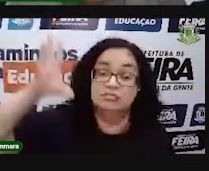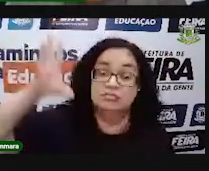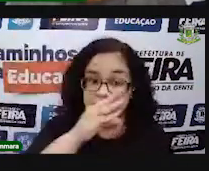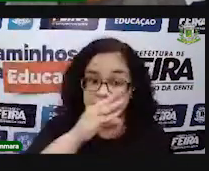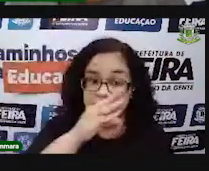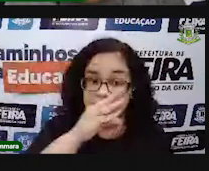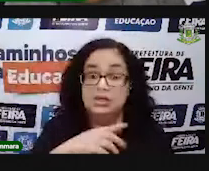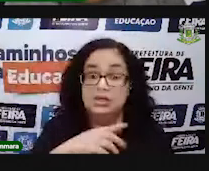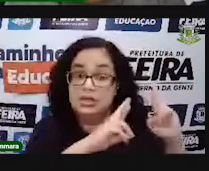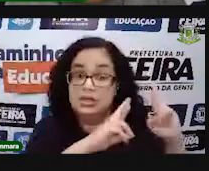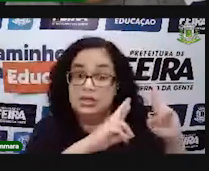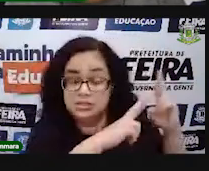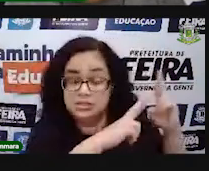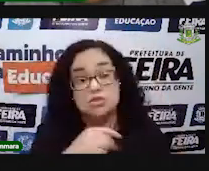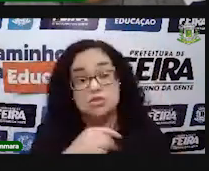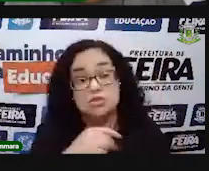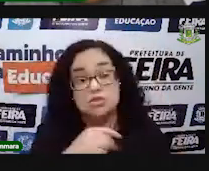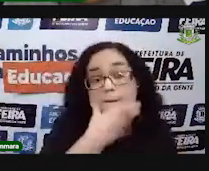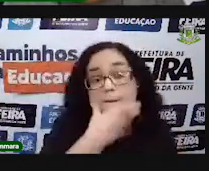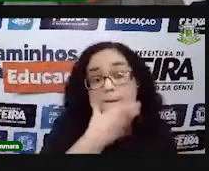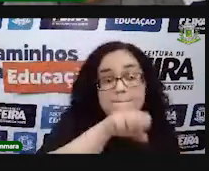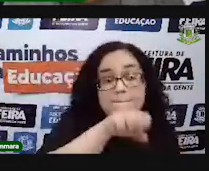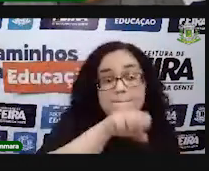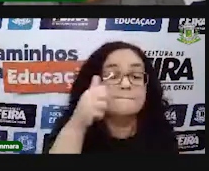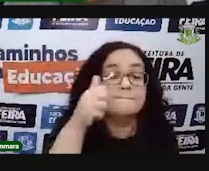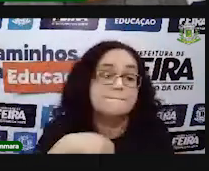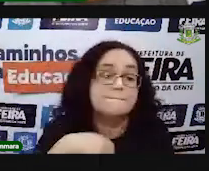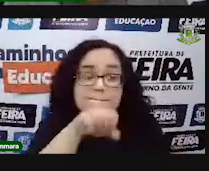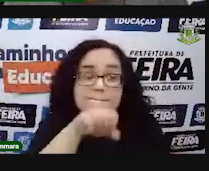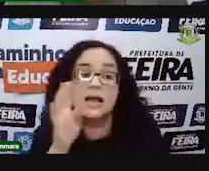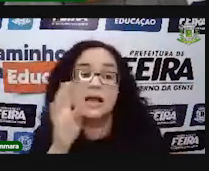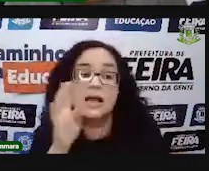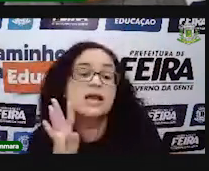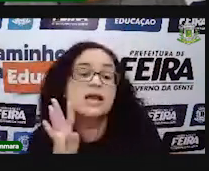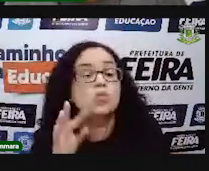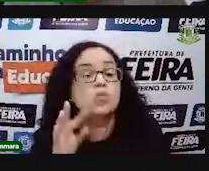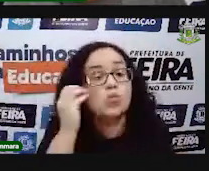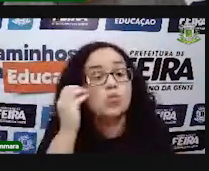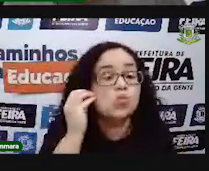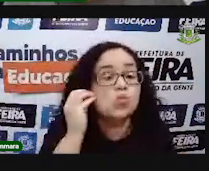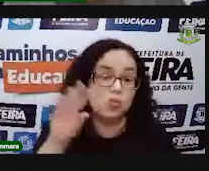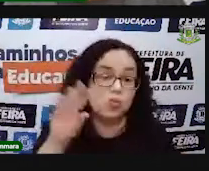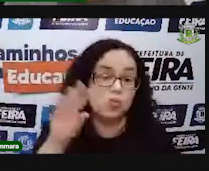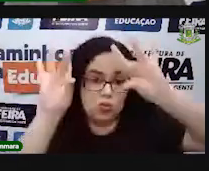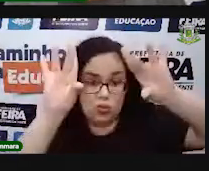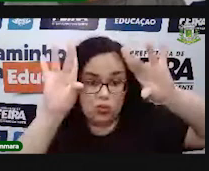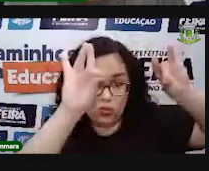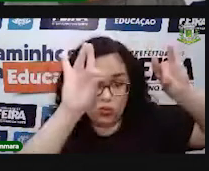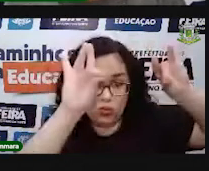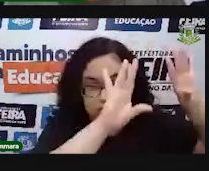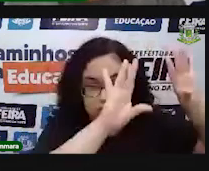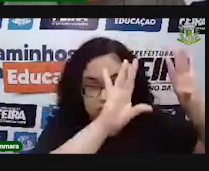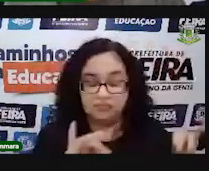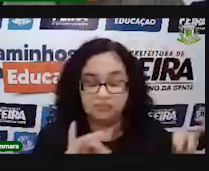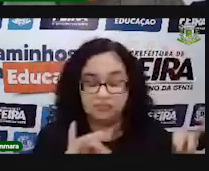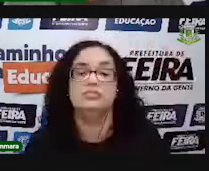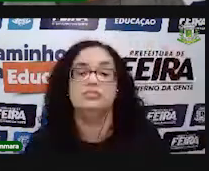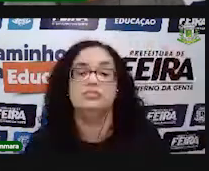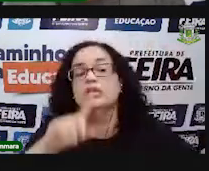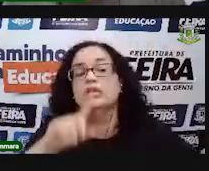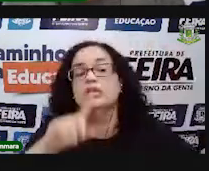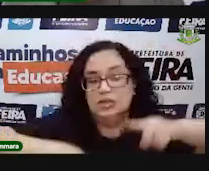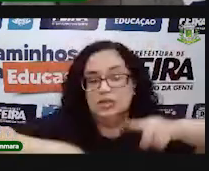Na companhia de um adulto, certo? O legal é você construir com o seu responsável, seu pai, sua mãe, vai ser bacana, uma experiência